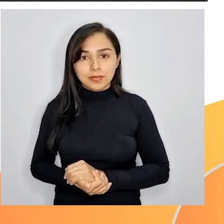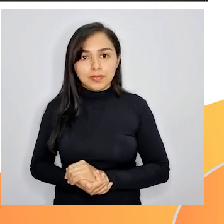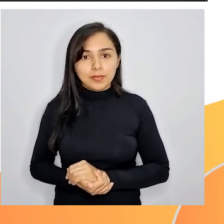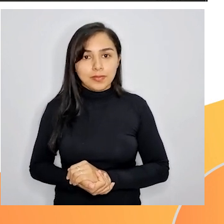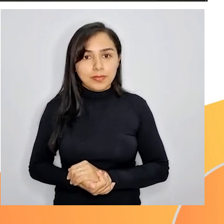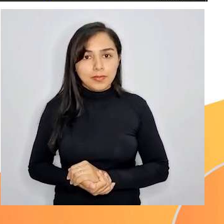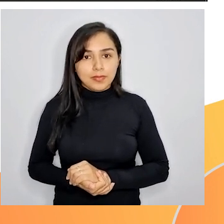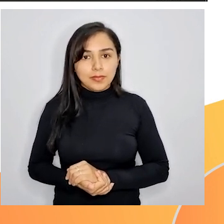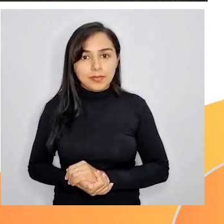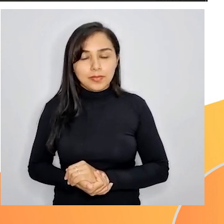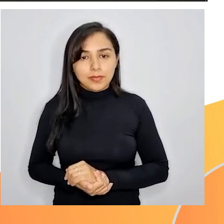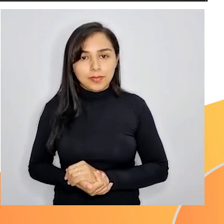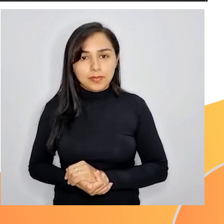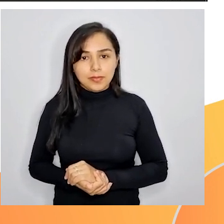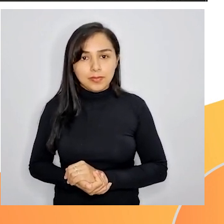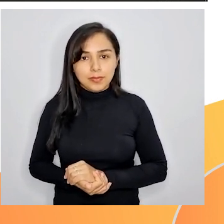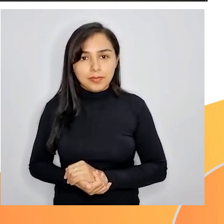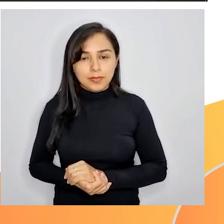dividir.